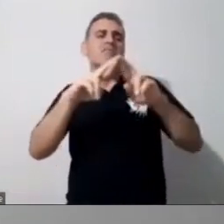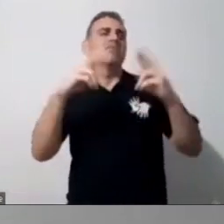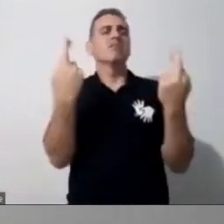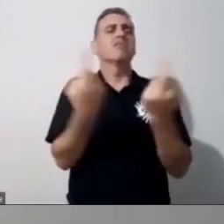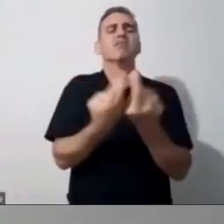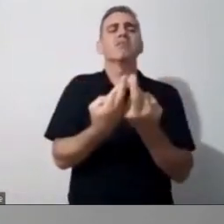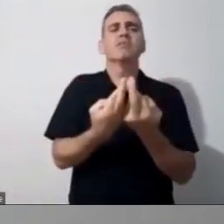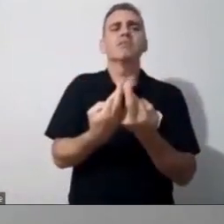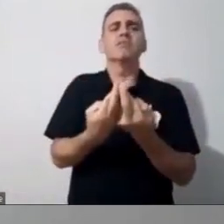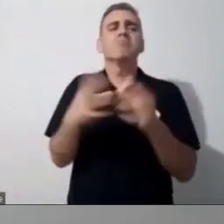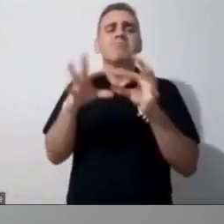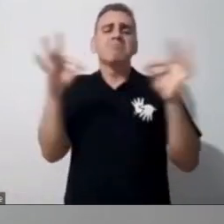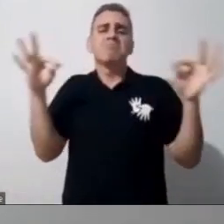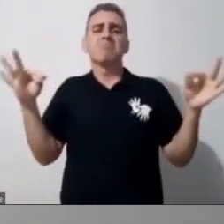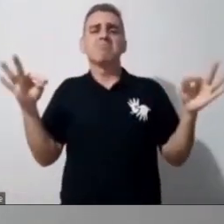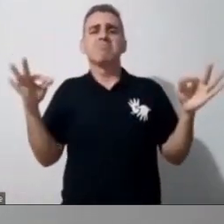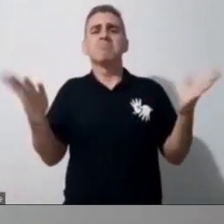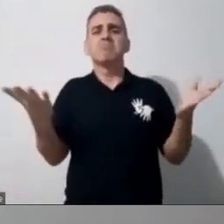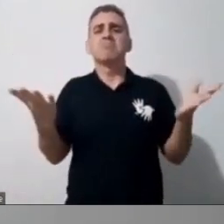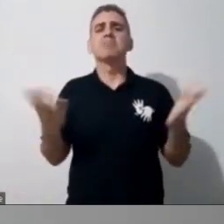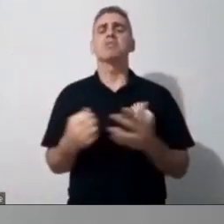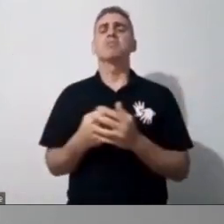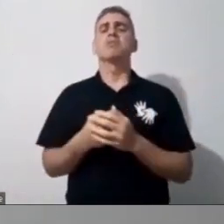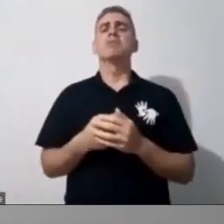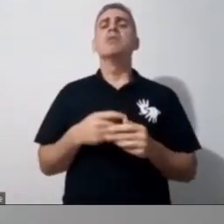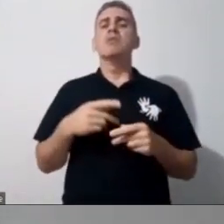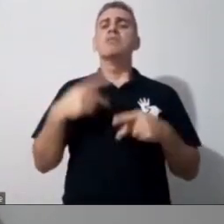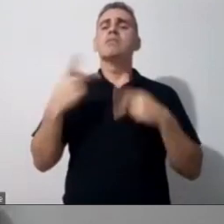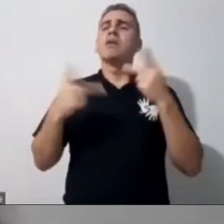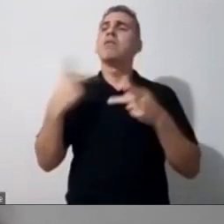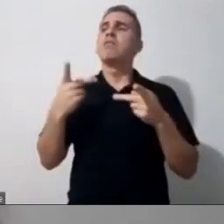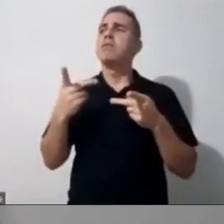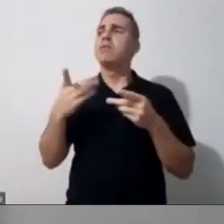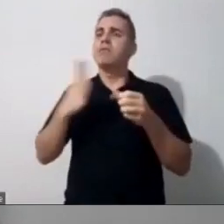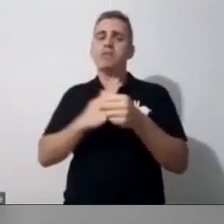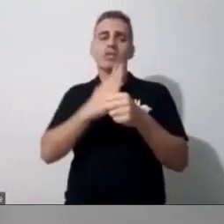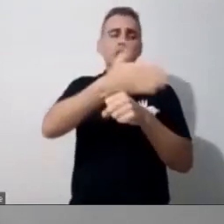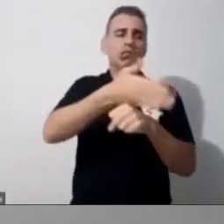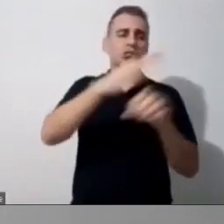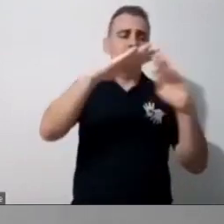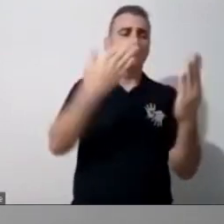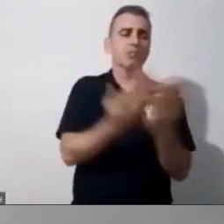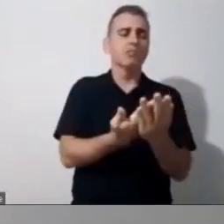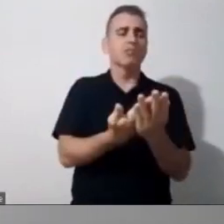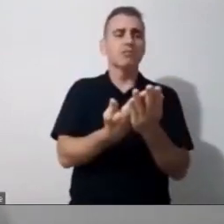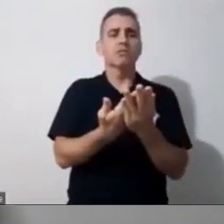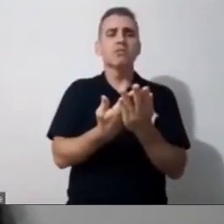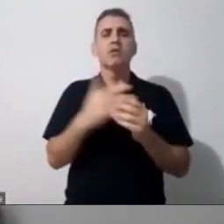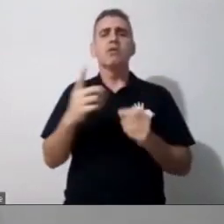assim, simplesmente, quando, quando aconteceu a entrada dela, eu disse, assim, de onde